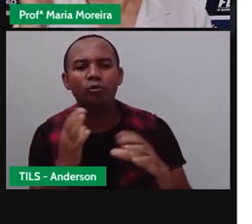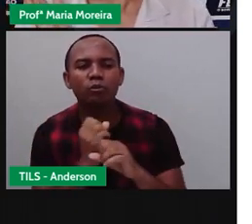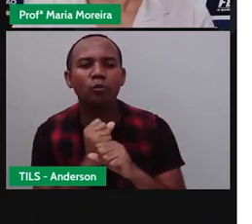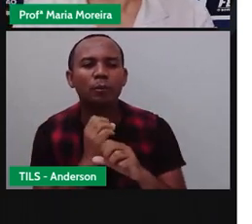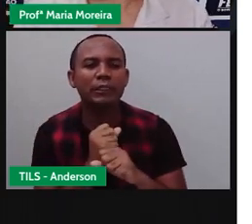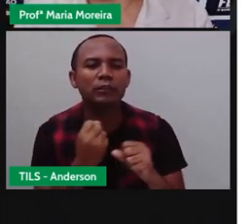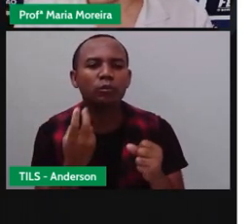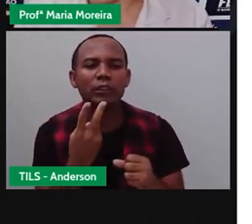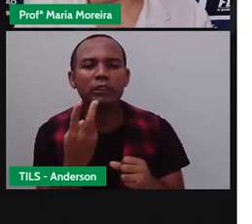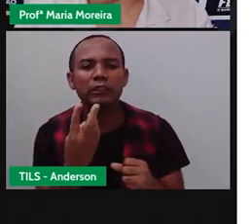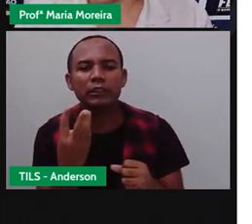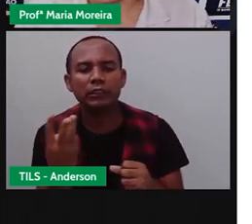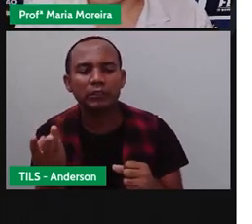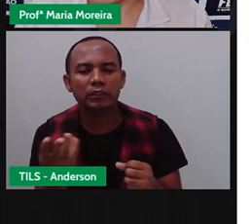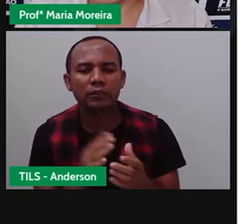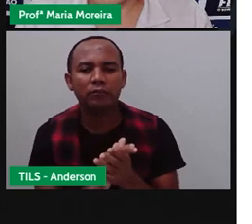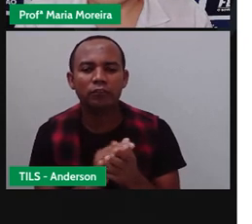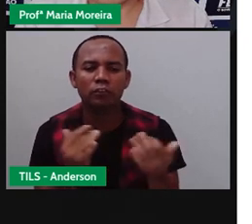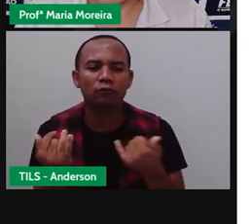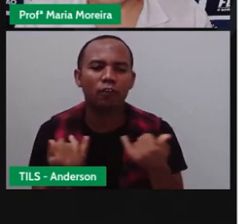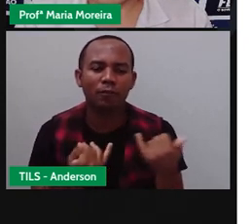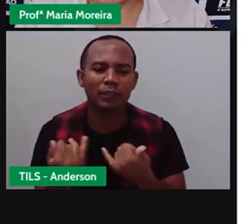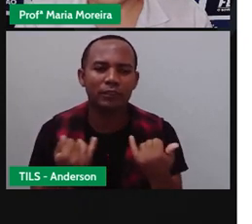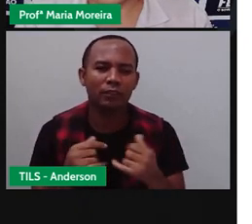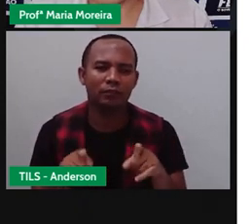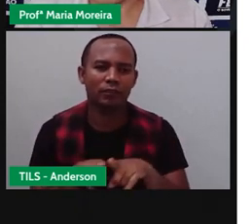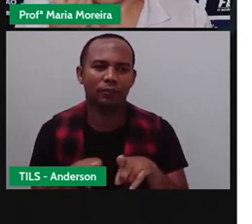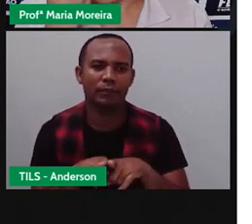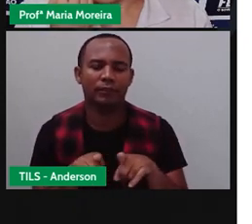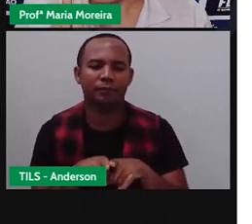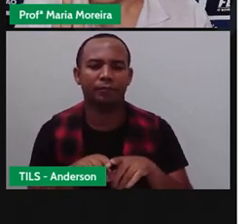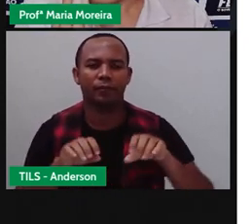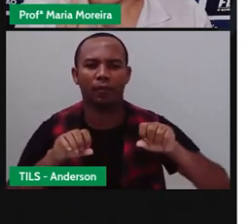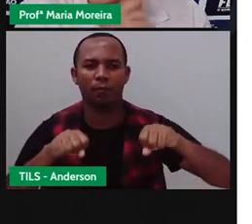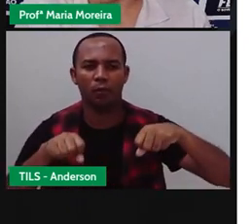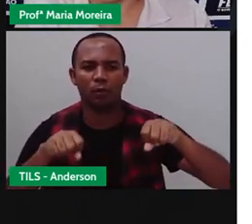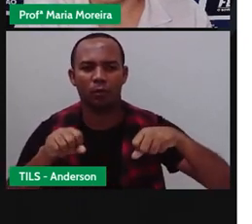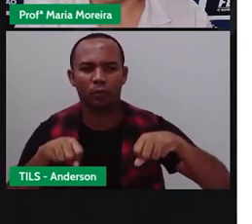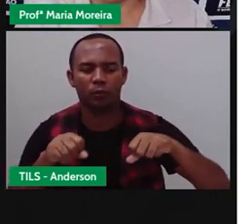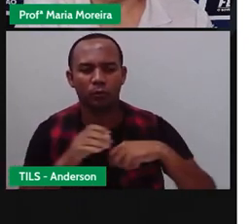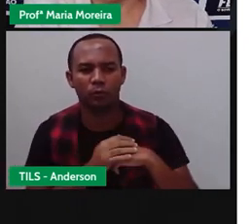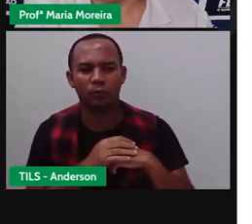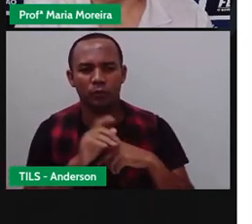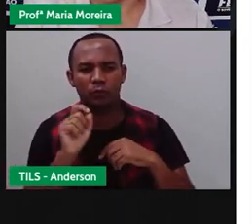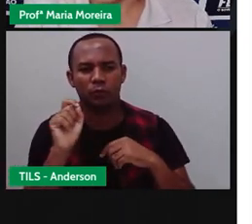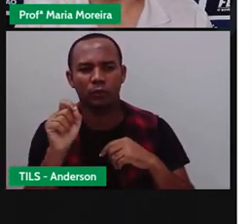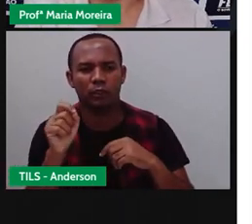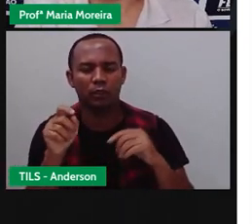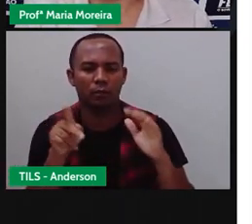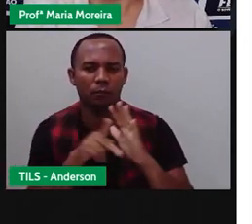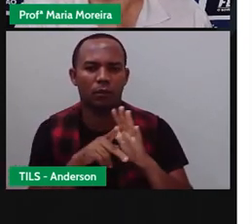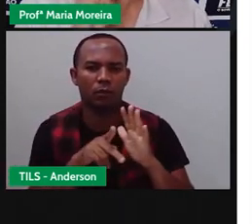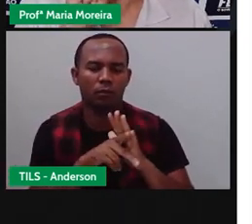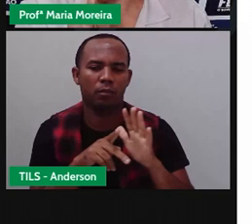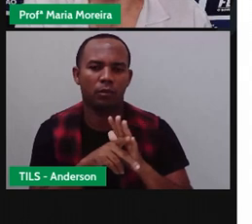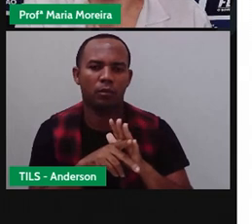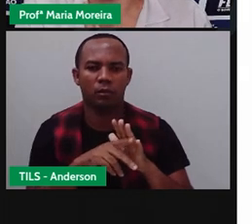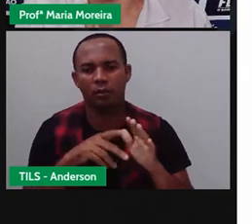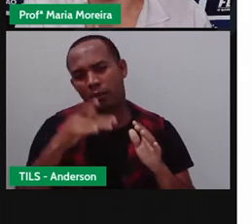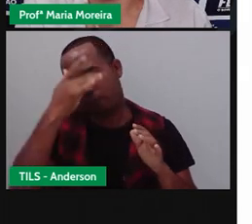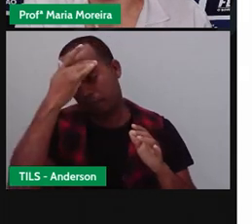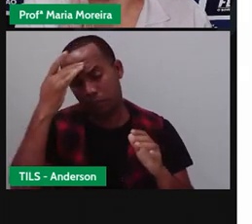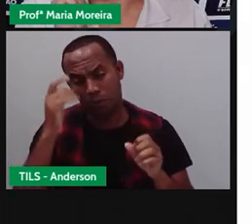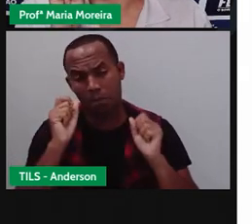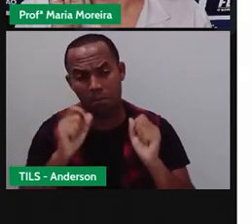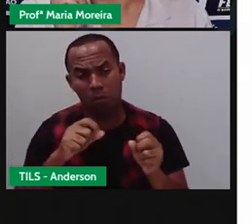criar aí com essas informações que a Pro trouxe pra vocês? A moto é um automóvel, tá? Não é isso? Uma pessoa